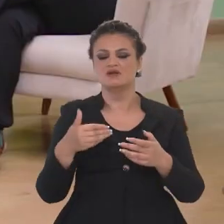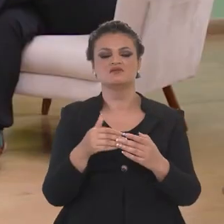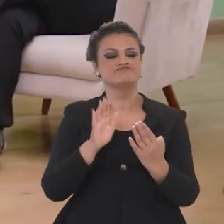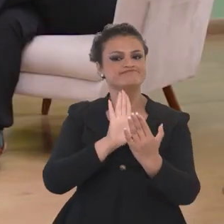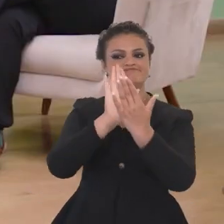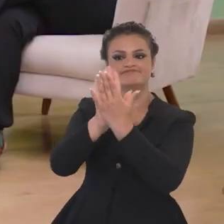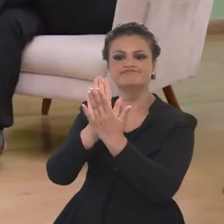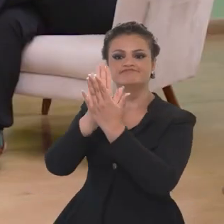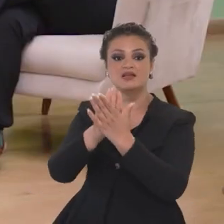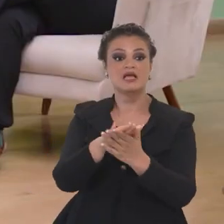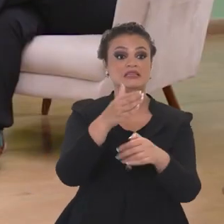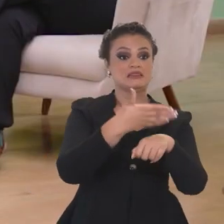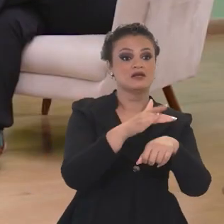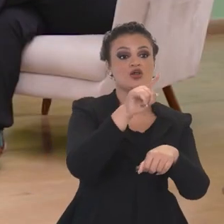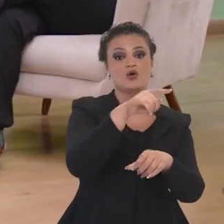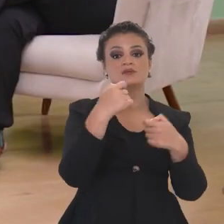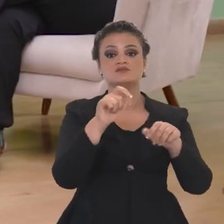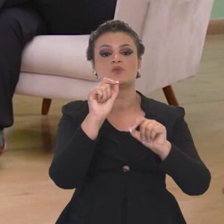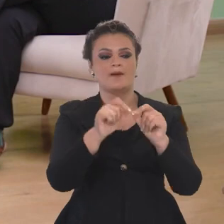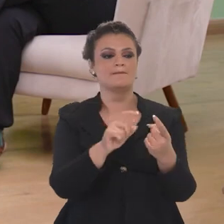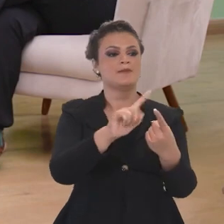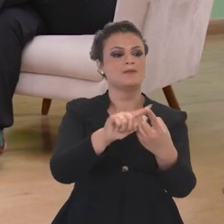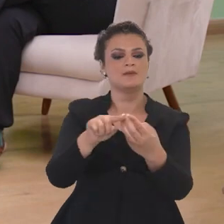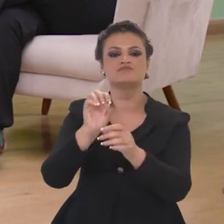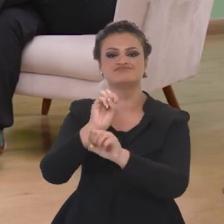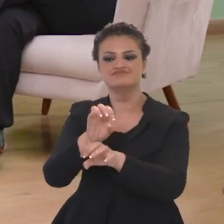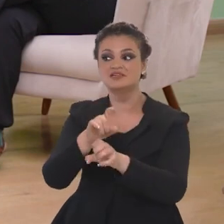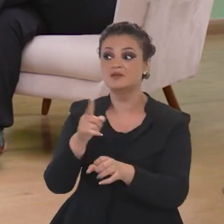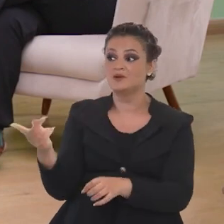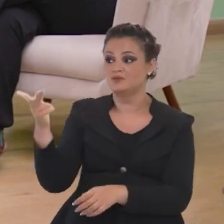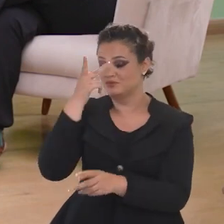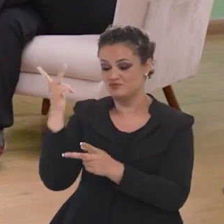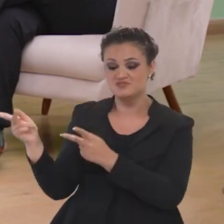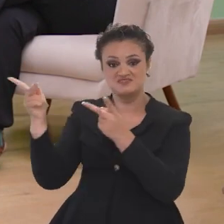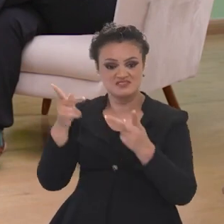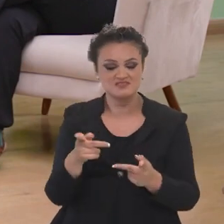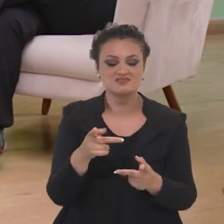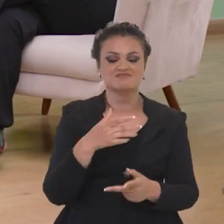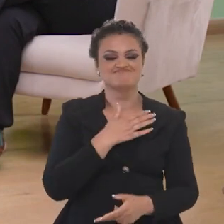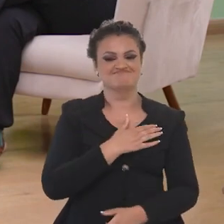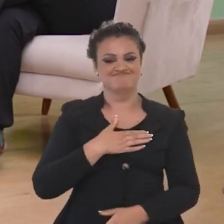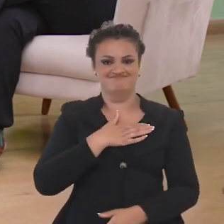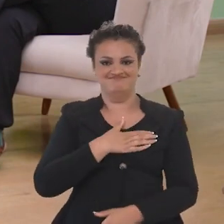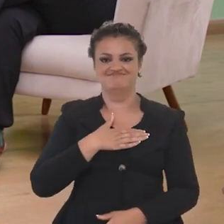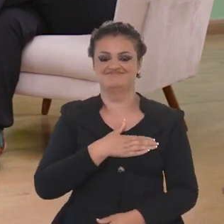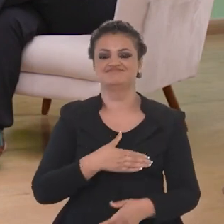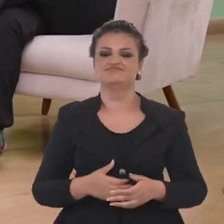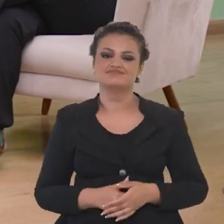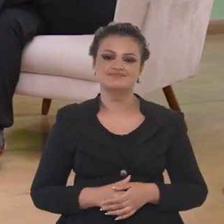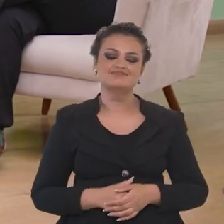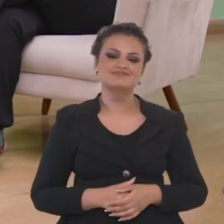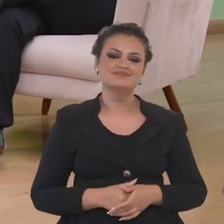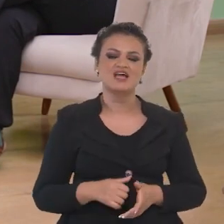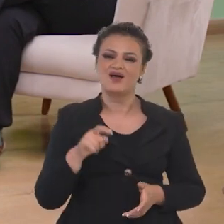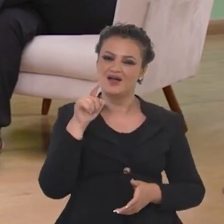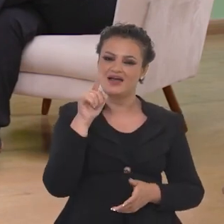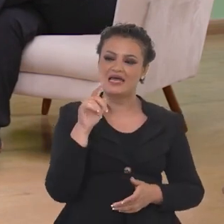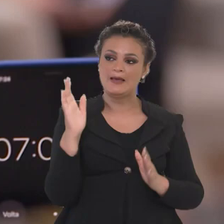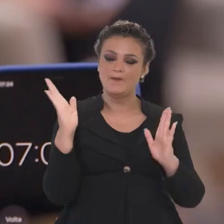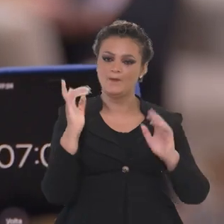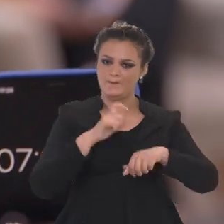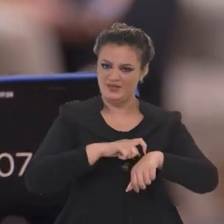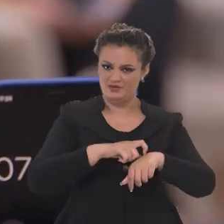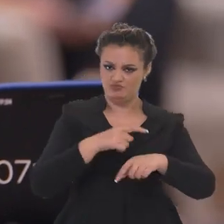gestores públicos, para que a gente possa capacitar cada vez mais o Brasil, melhorar o serviço para atrair cada vez mais gente do mundo inteiro. O